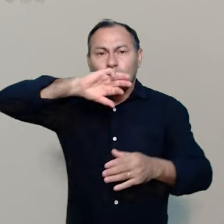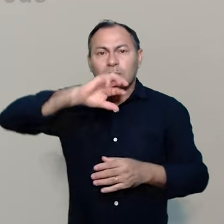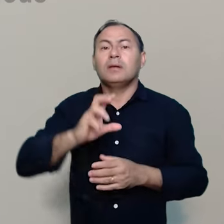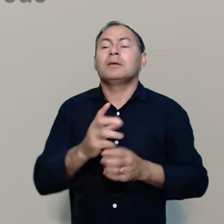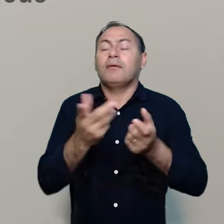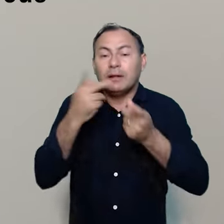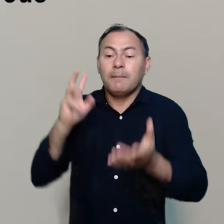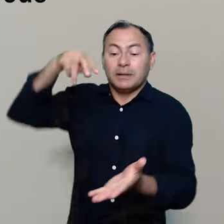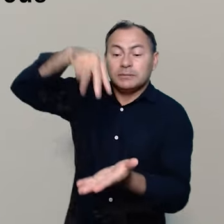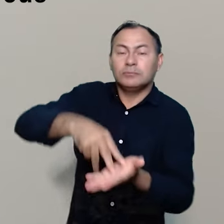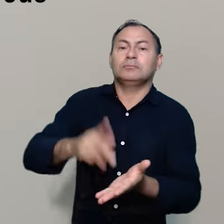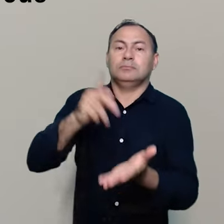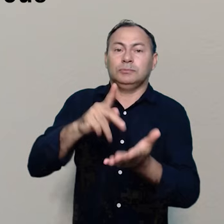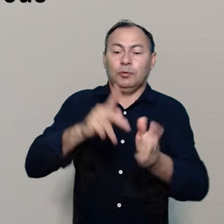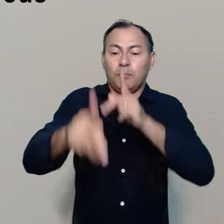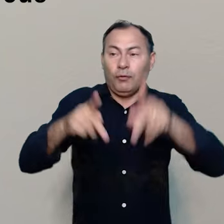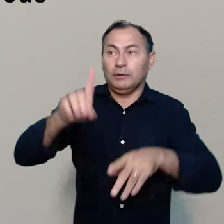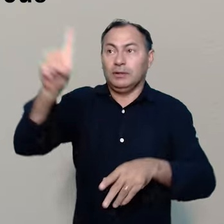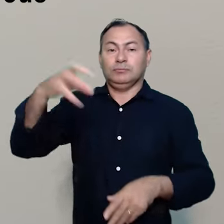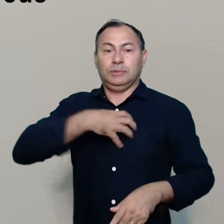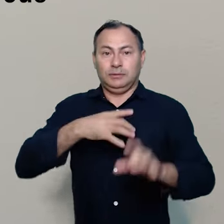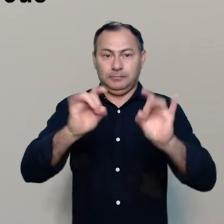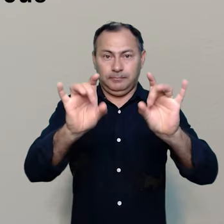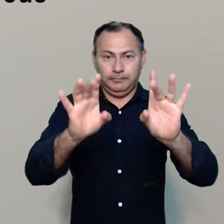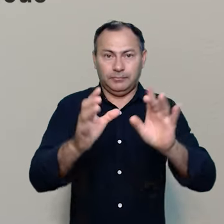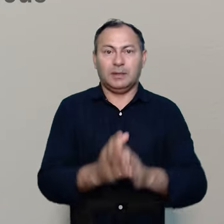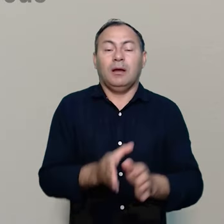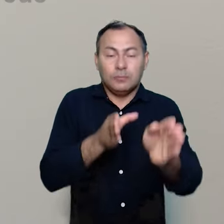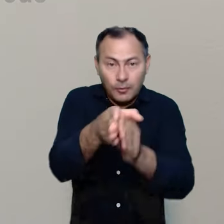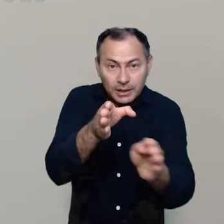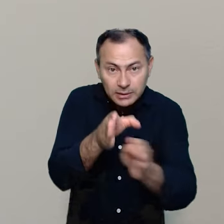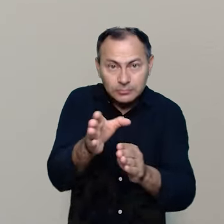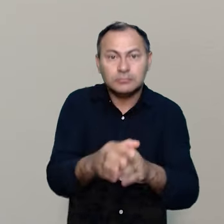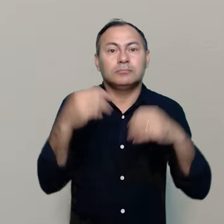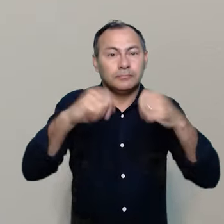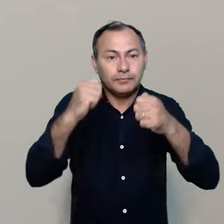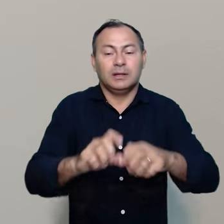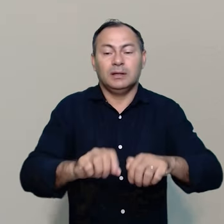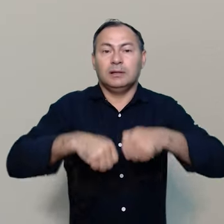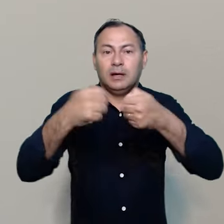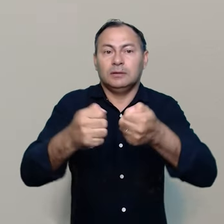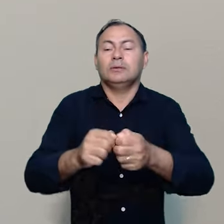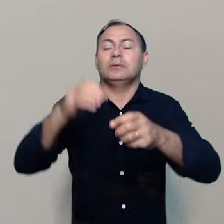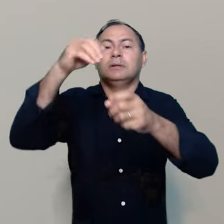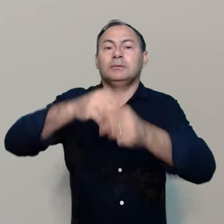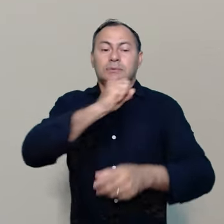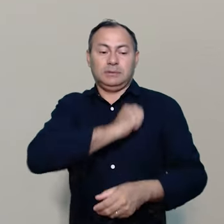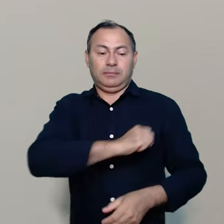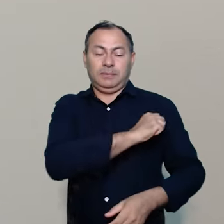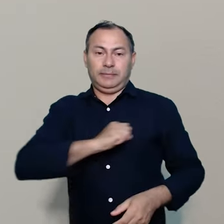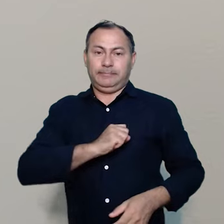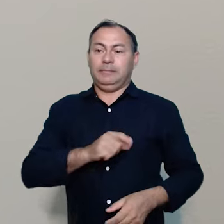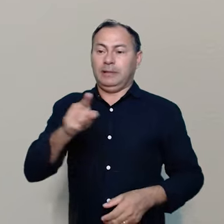ativa do povo de Deus. De modo especial, essa formação deve ser dada nos seminários.